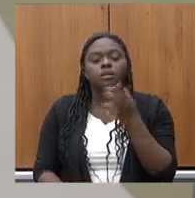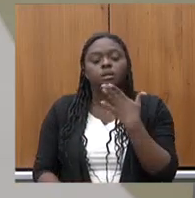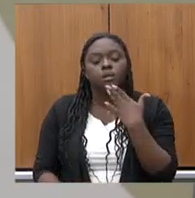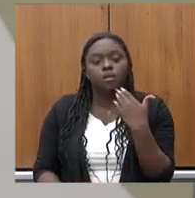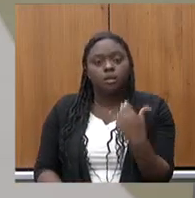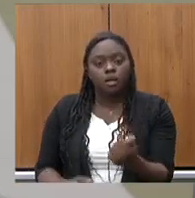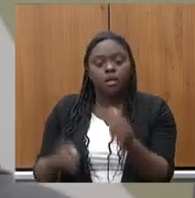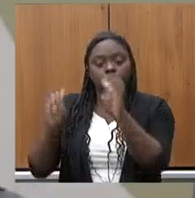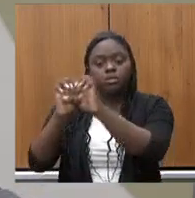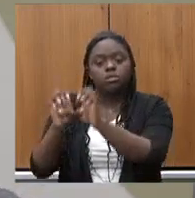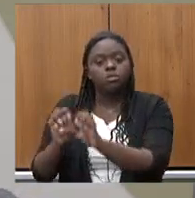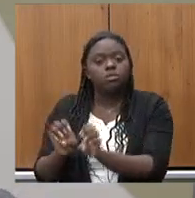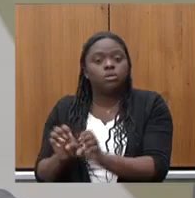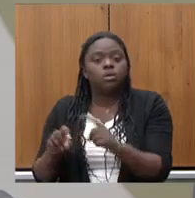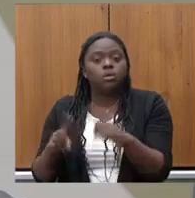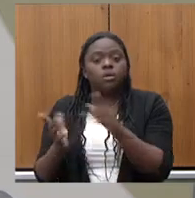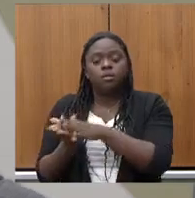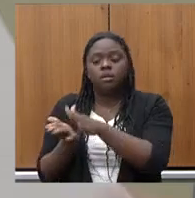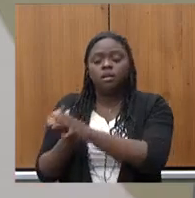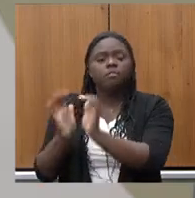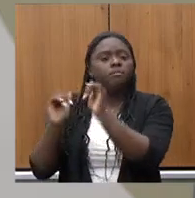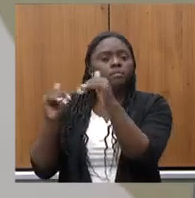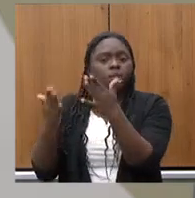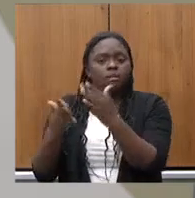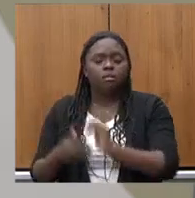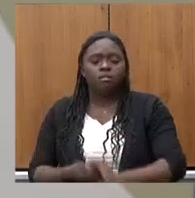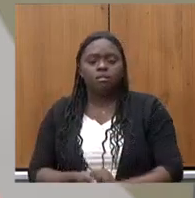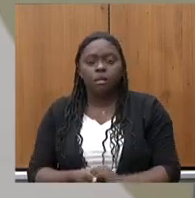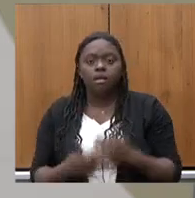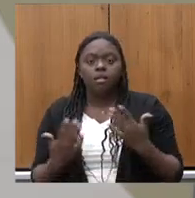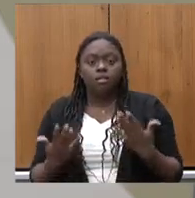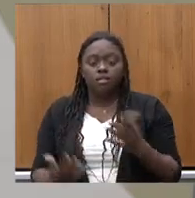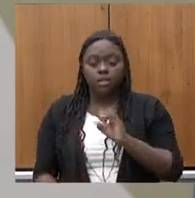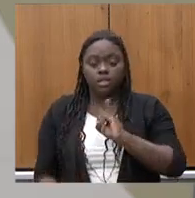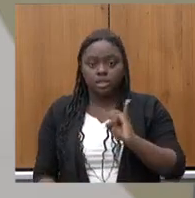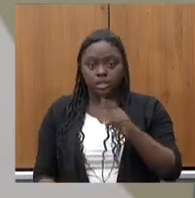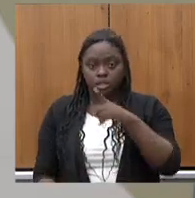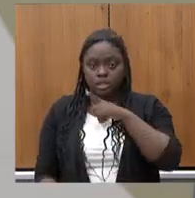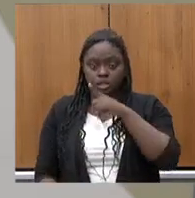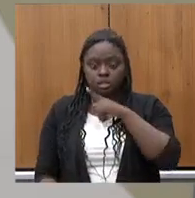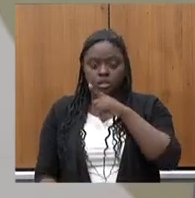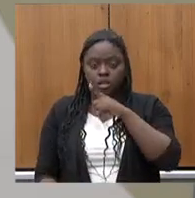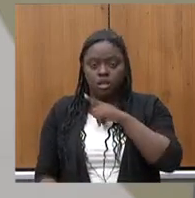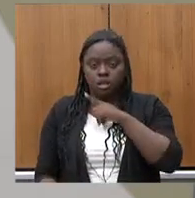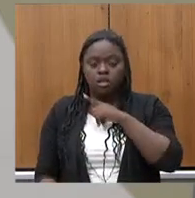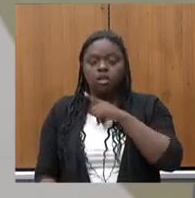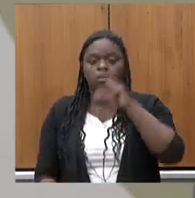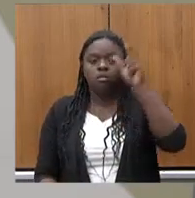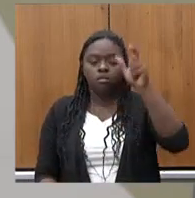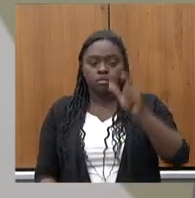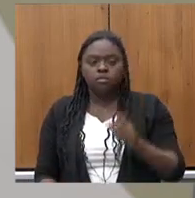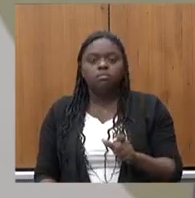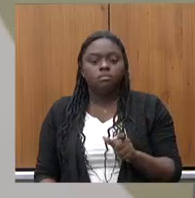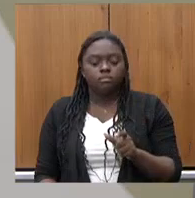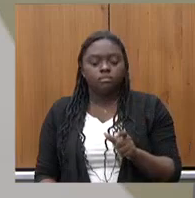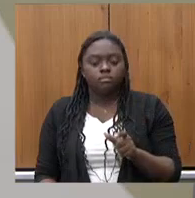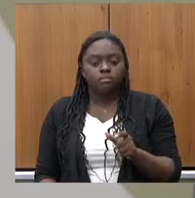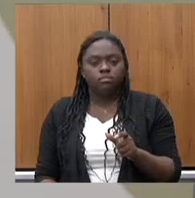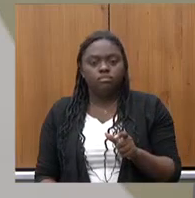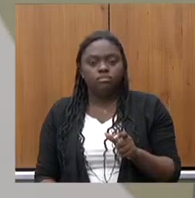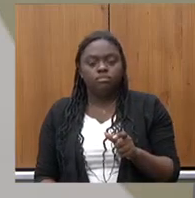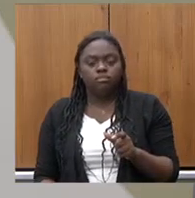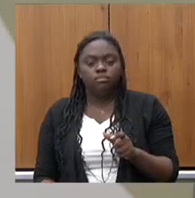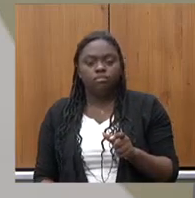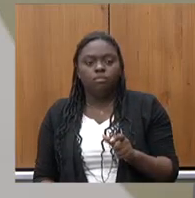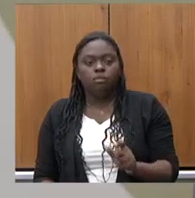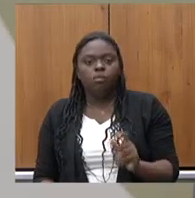infraestrutura e foram gastos fora então assim se há alguém que tenha uma uma